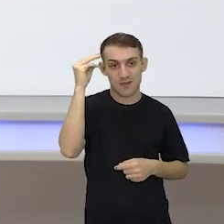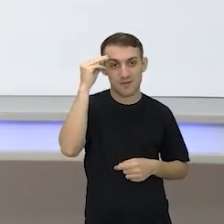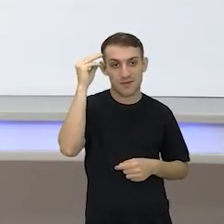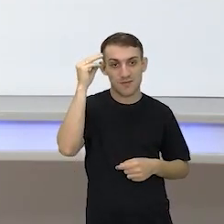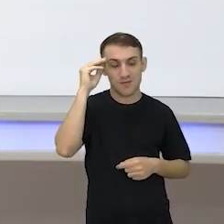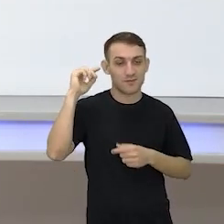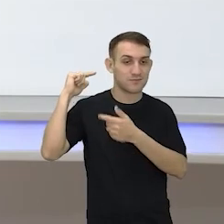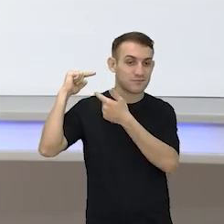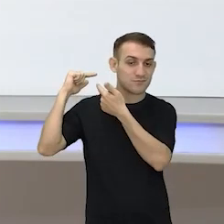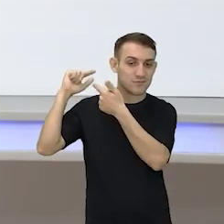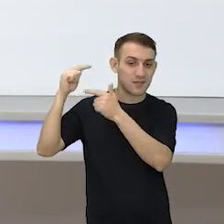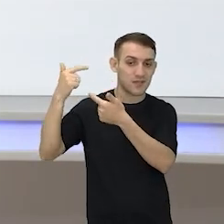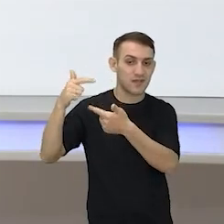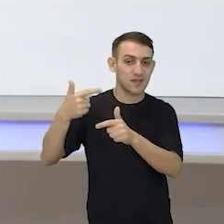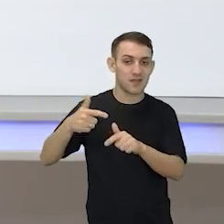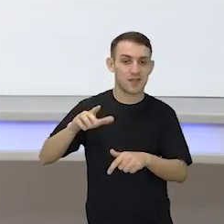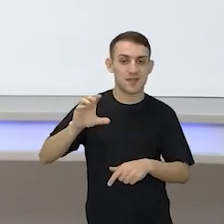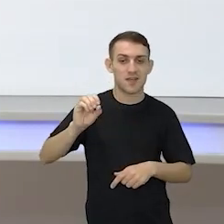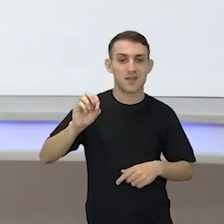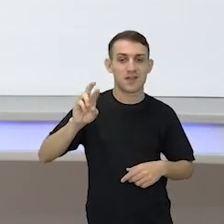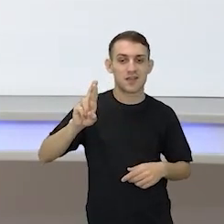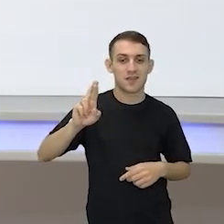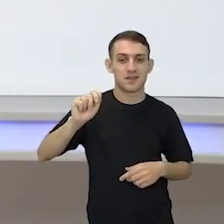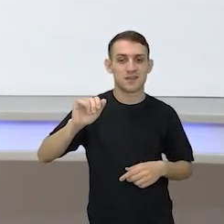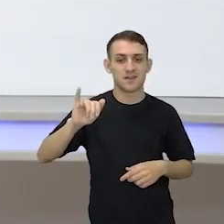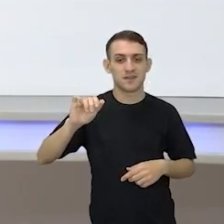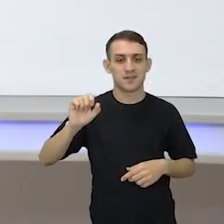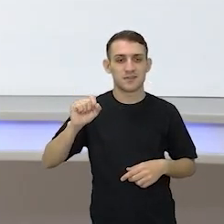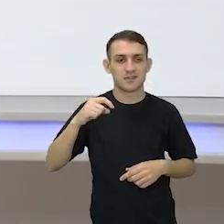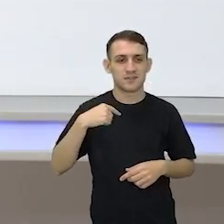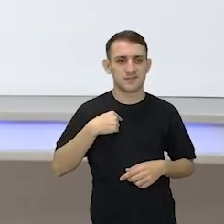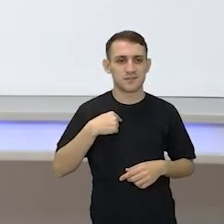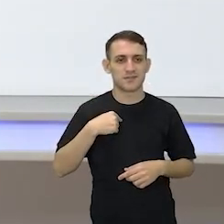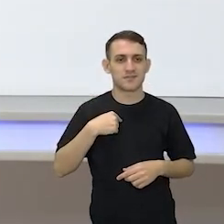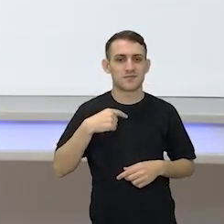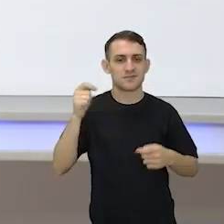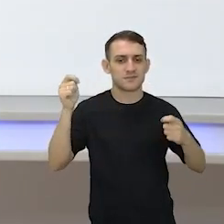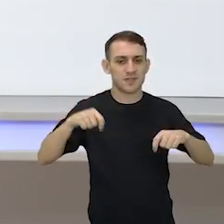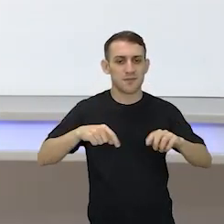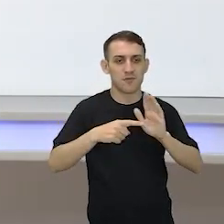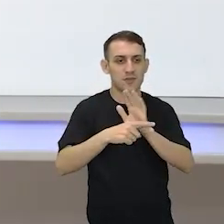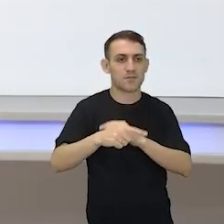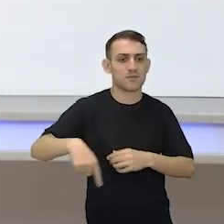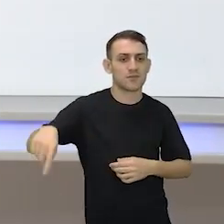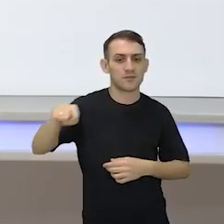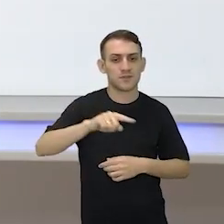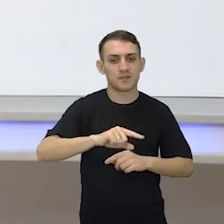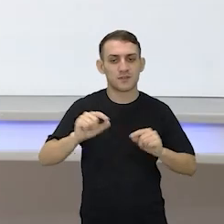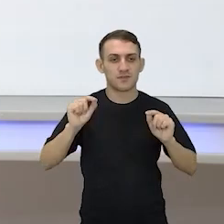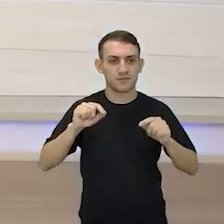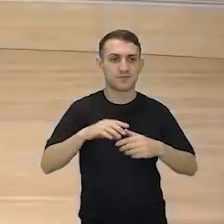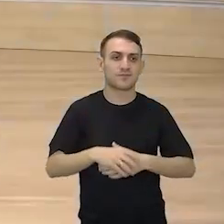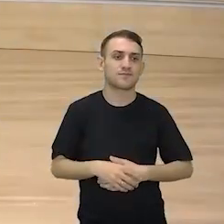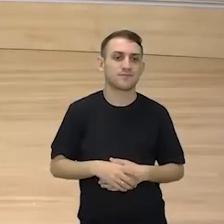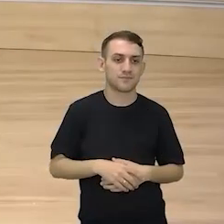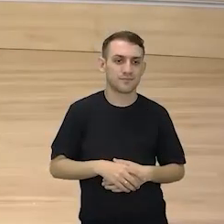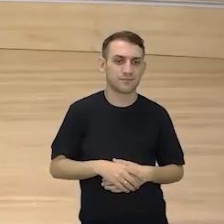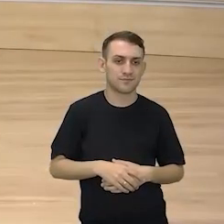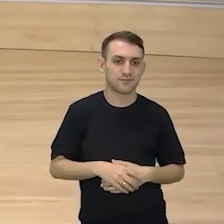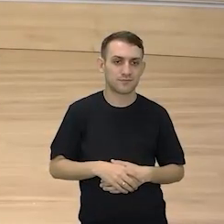e Tradições Orais. Deixa eu chegar lá pertinho da tela, que aí eu vou mostrando já para vocês. Vamos lá?